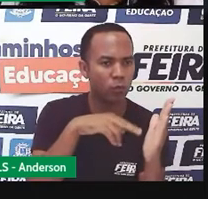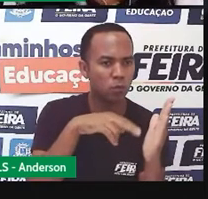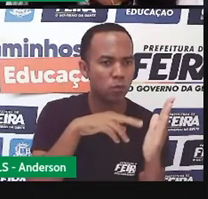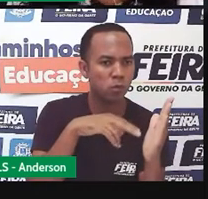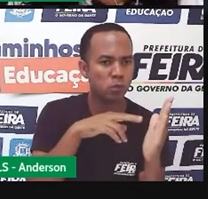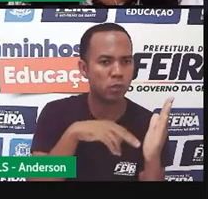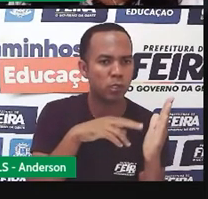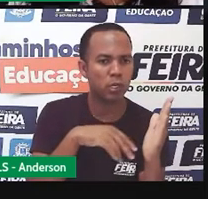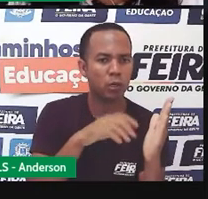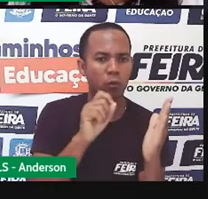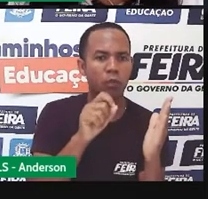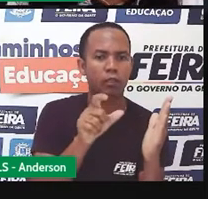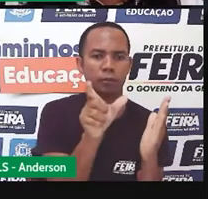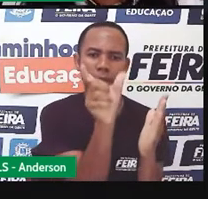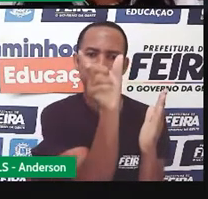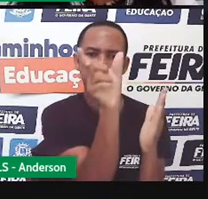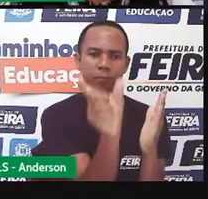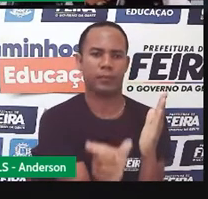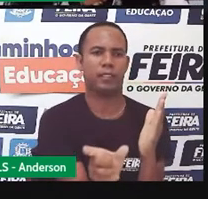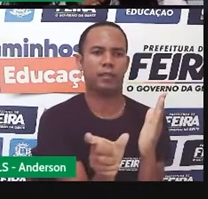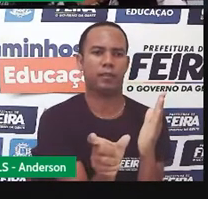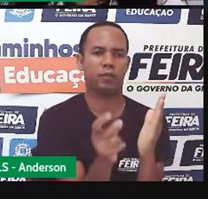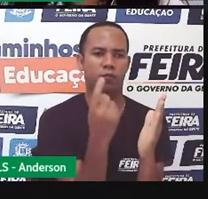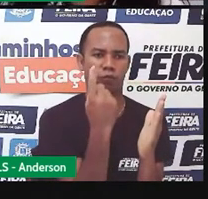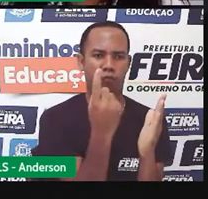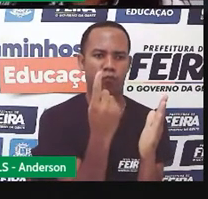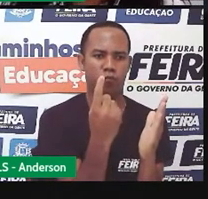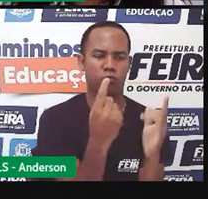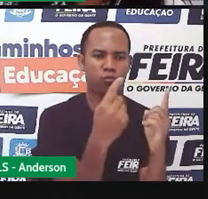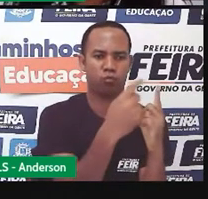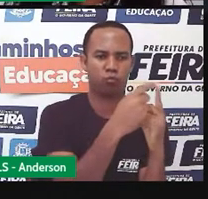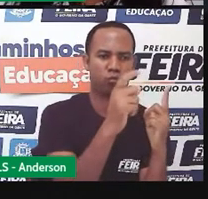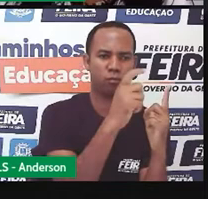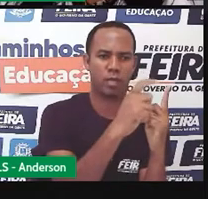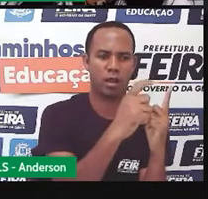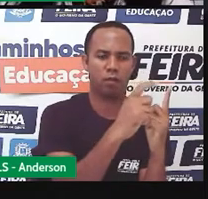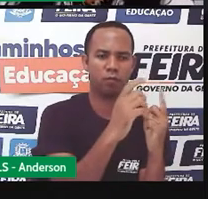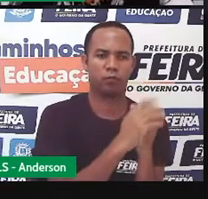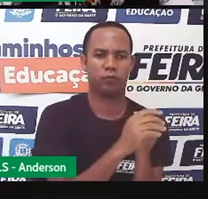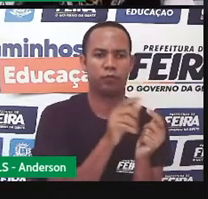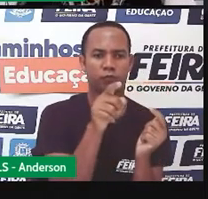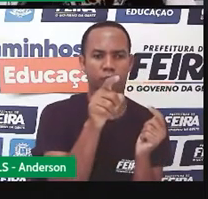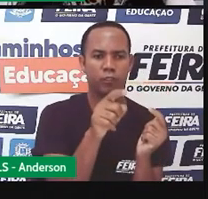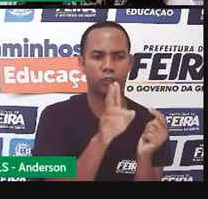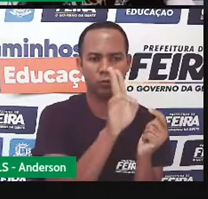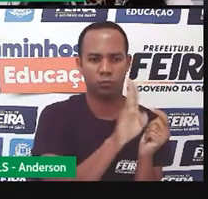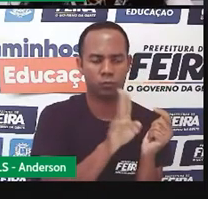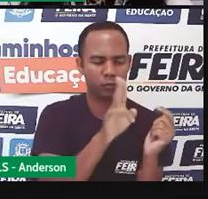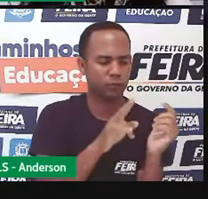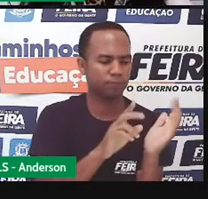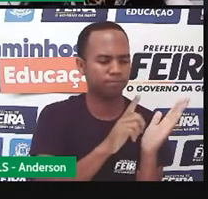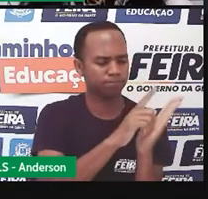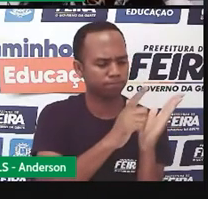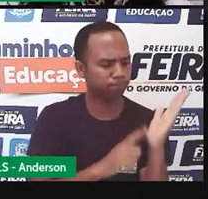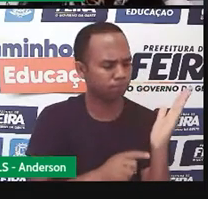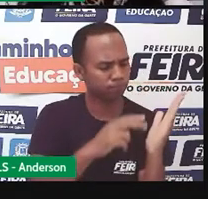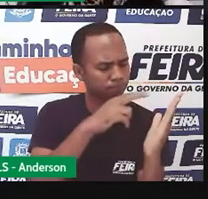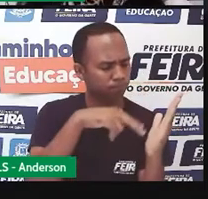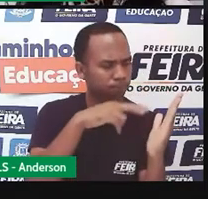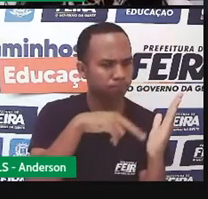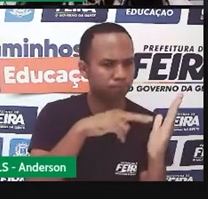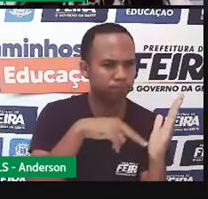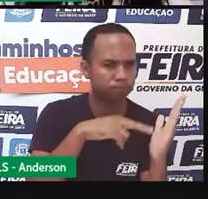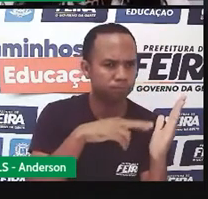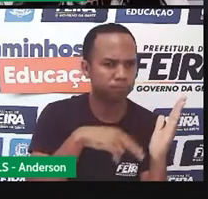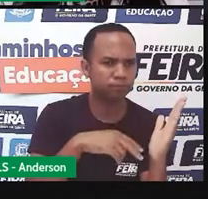apenas nesse parágrafo. Quando nós utilizamos um jornal, prévio, e nós pegamos a notícia,